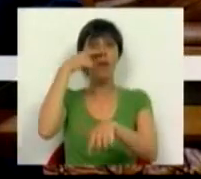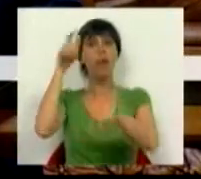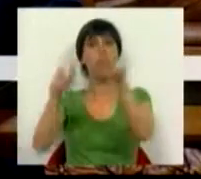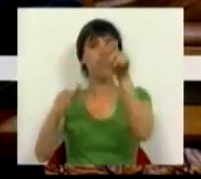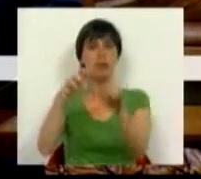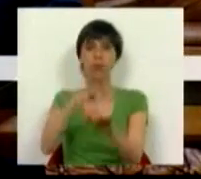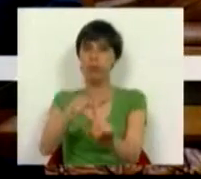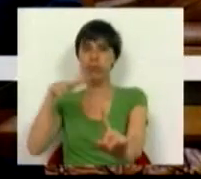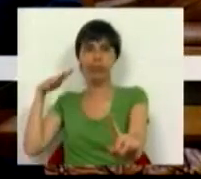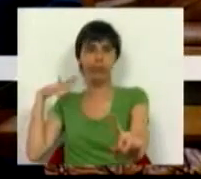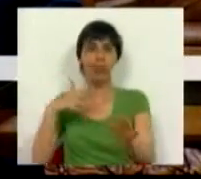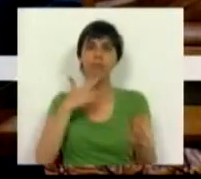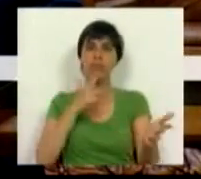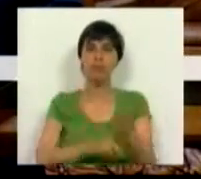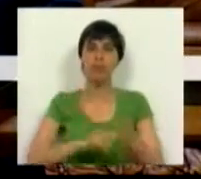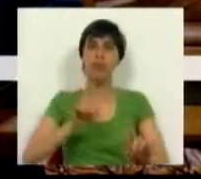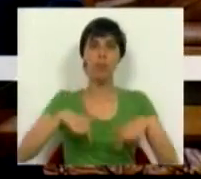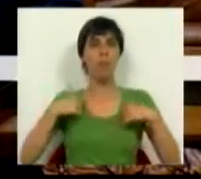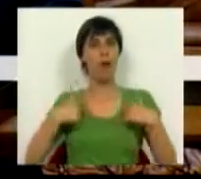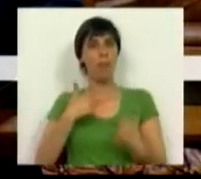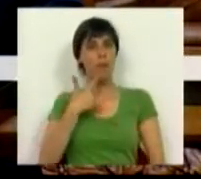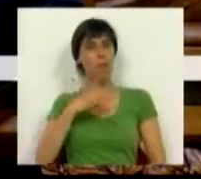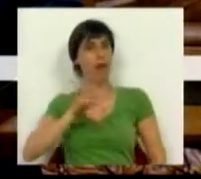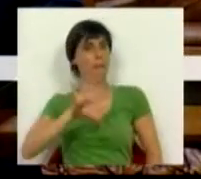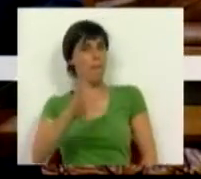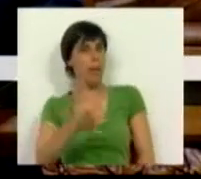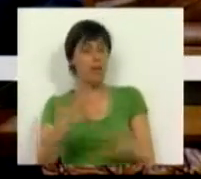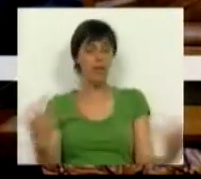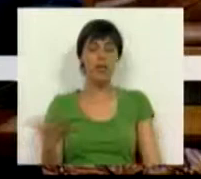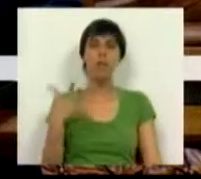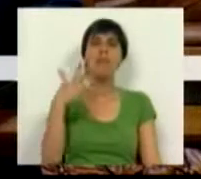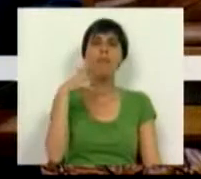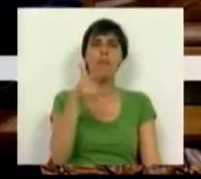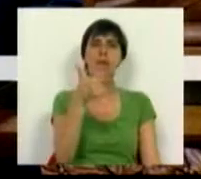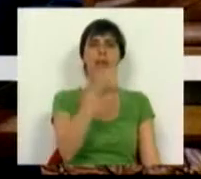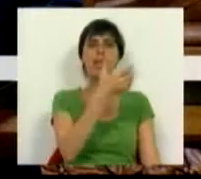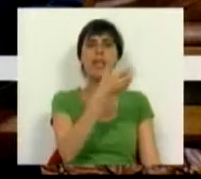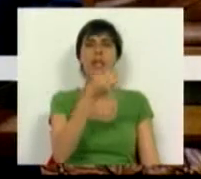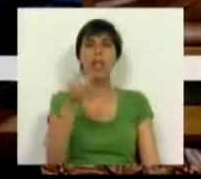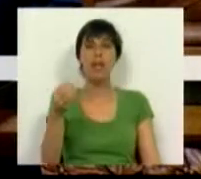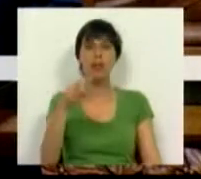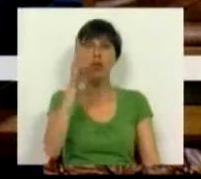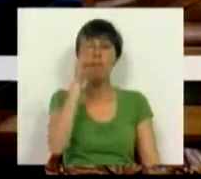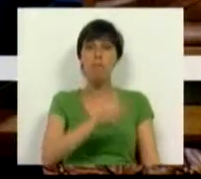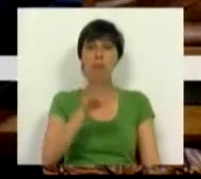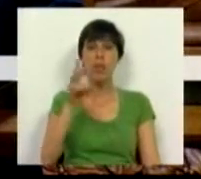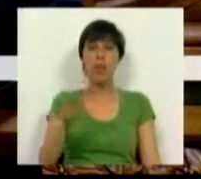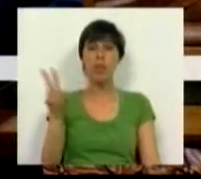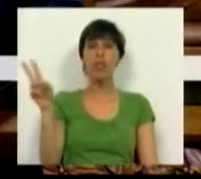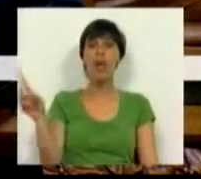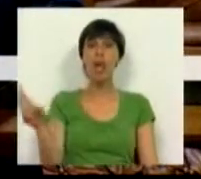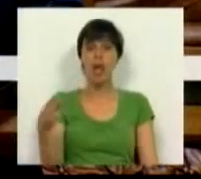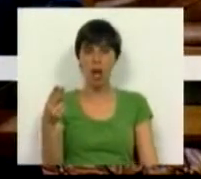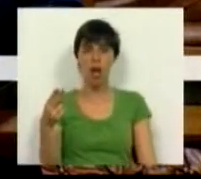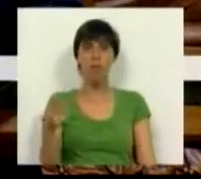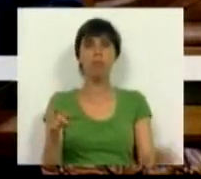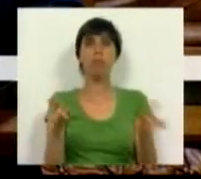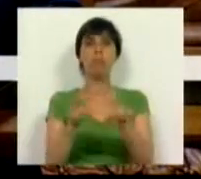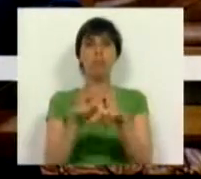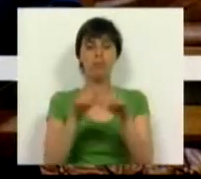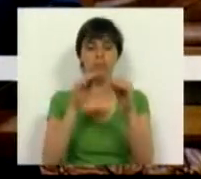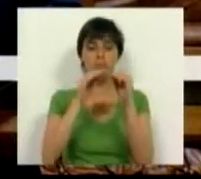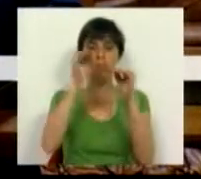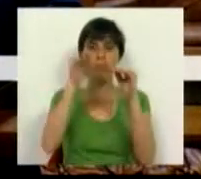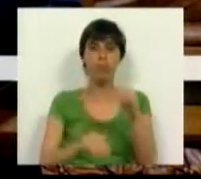cidadãos do seu próprio país. Cerca de 1.500 milhões de euros representam a